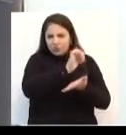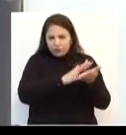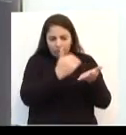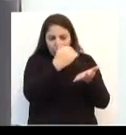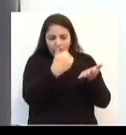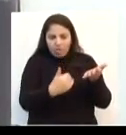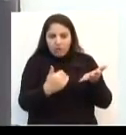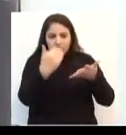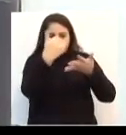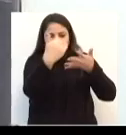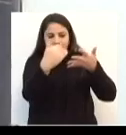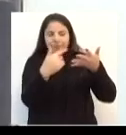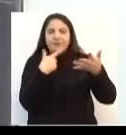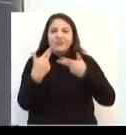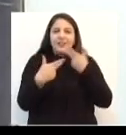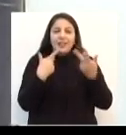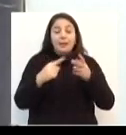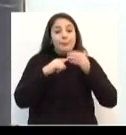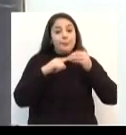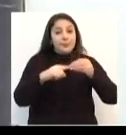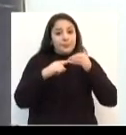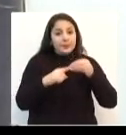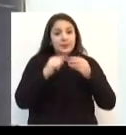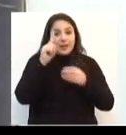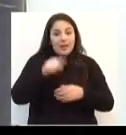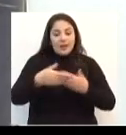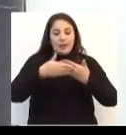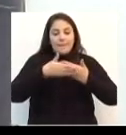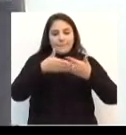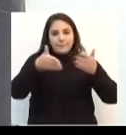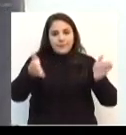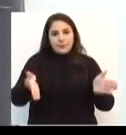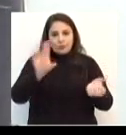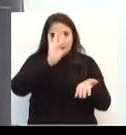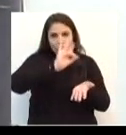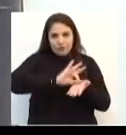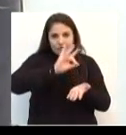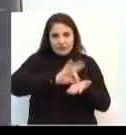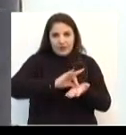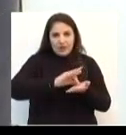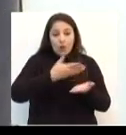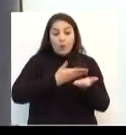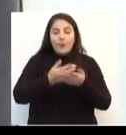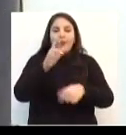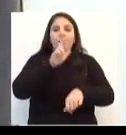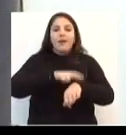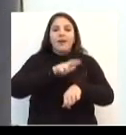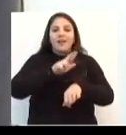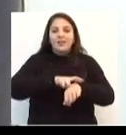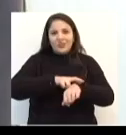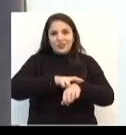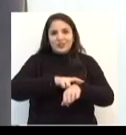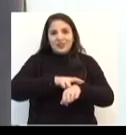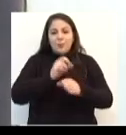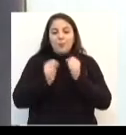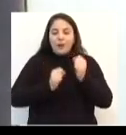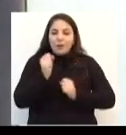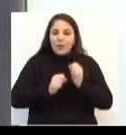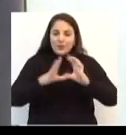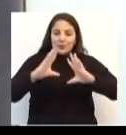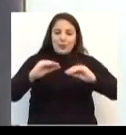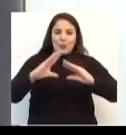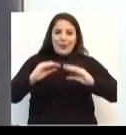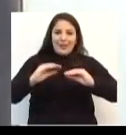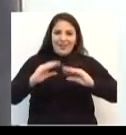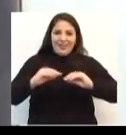passar algumas delas aqui. A principal seria a abertura a partir da meia-noite com uma corrida noturna. Onde que